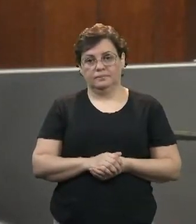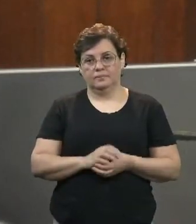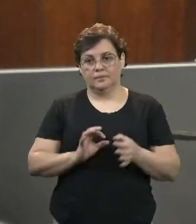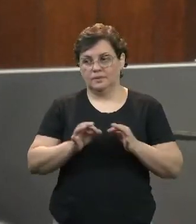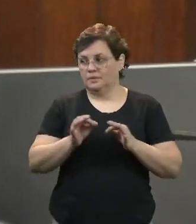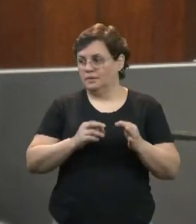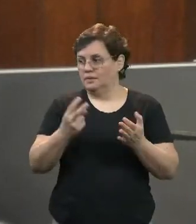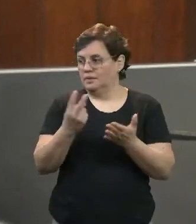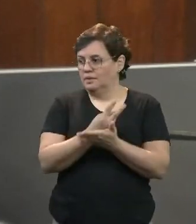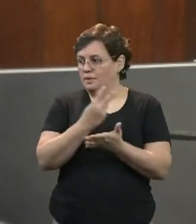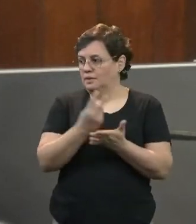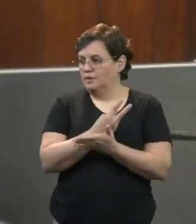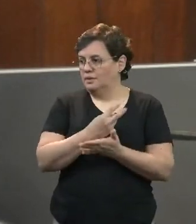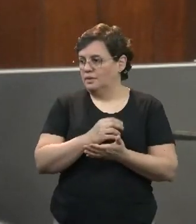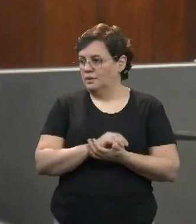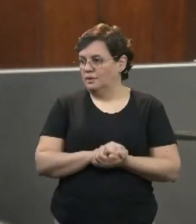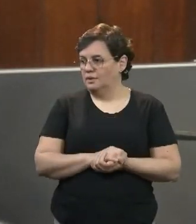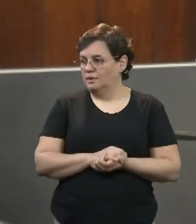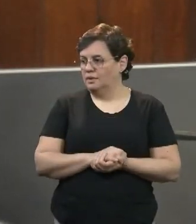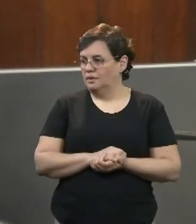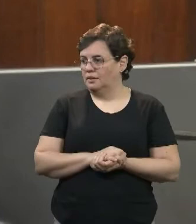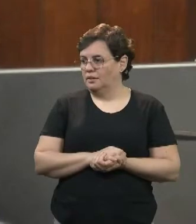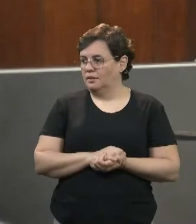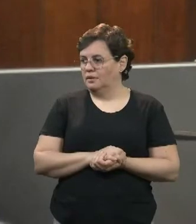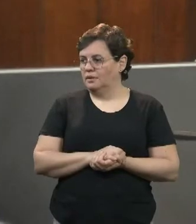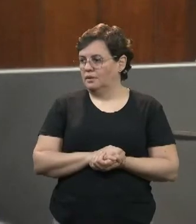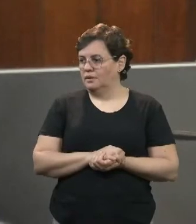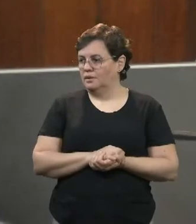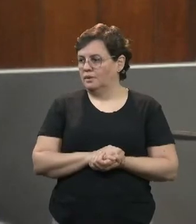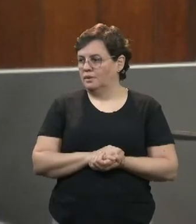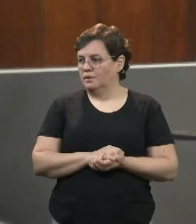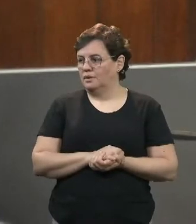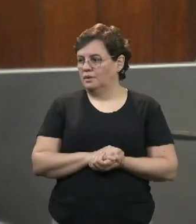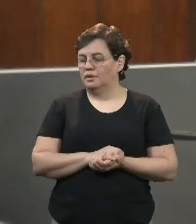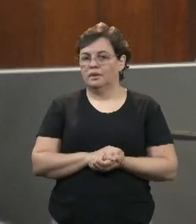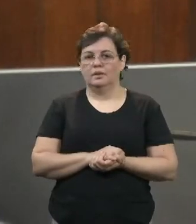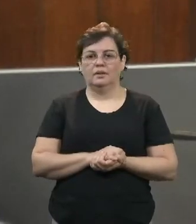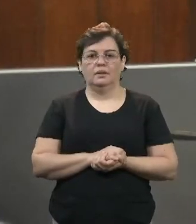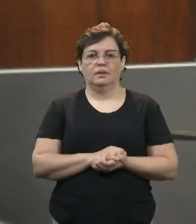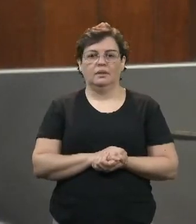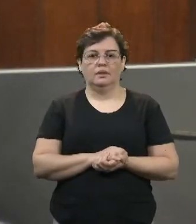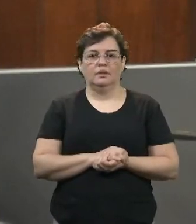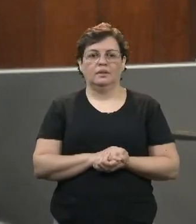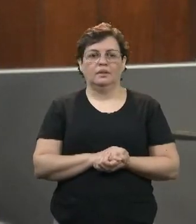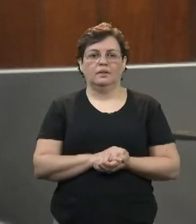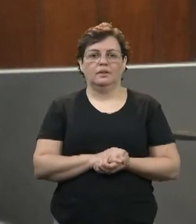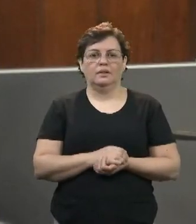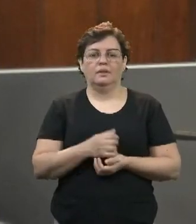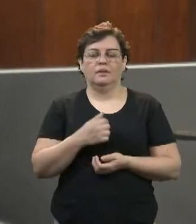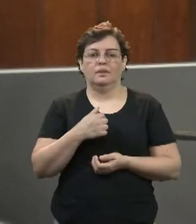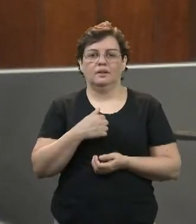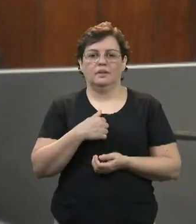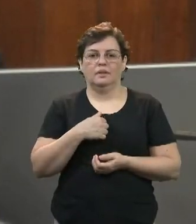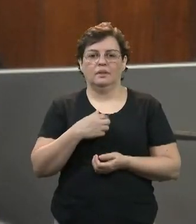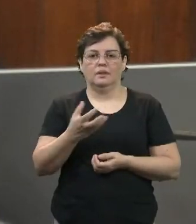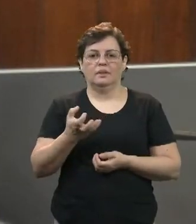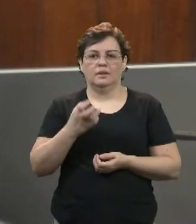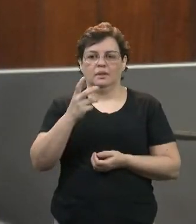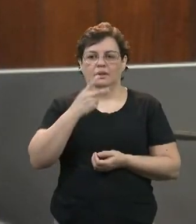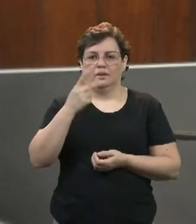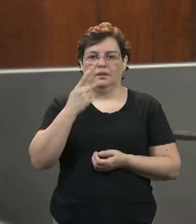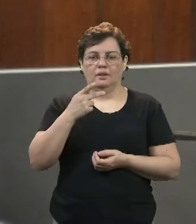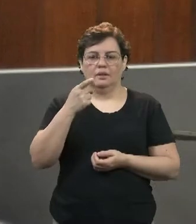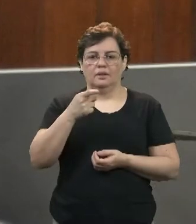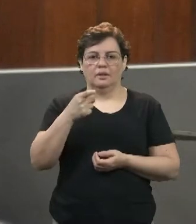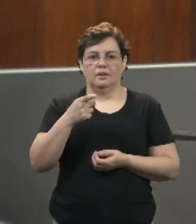compartilhado e decidido junto com os senhores, e eu tenho que fazer esse registro, que o prefeito tem que ter